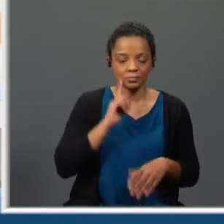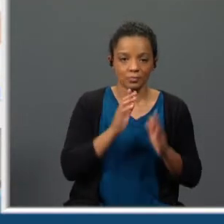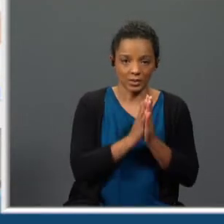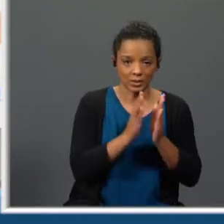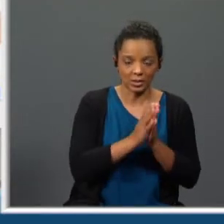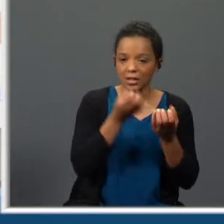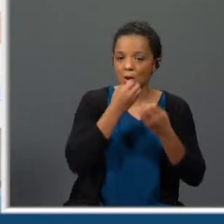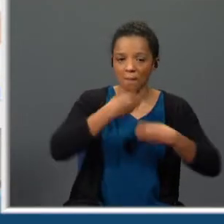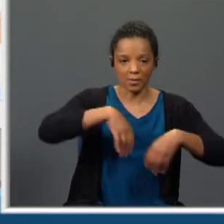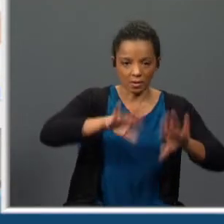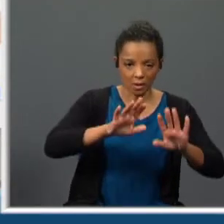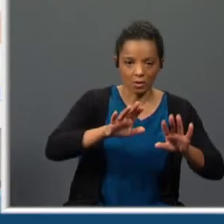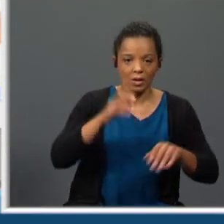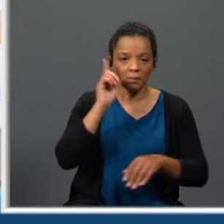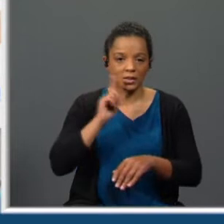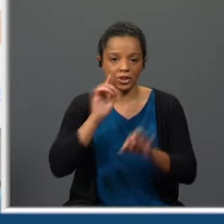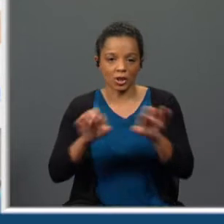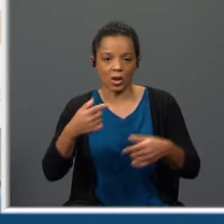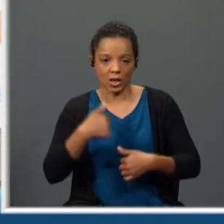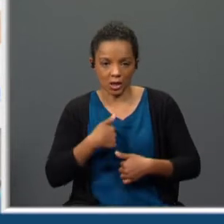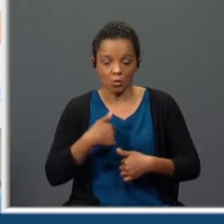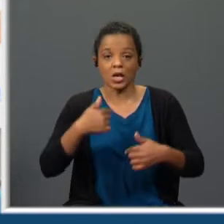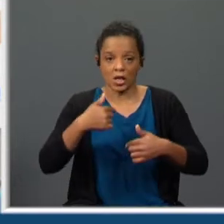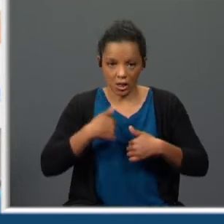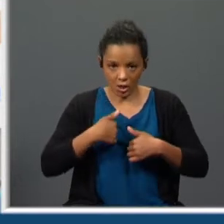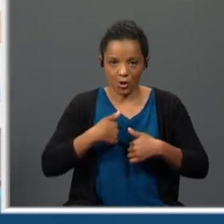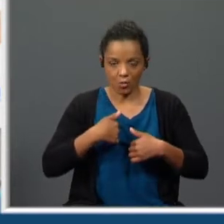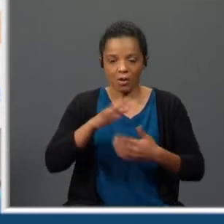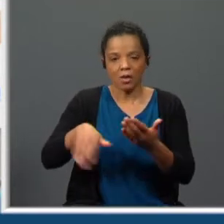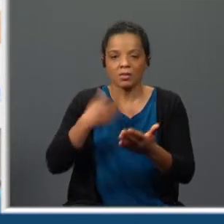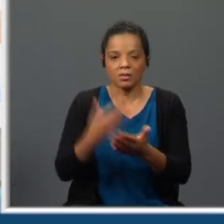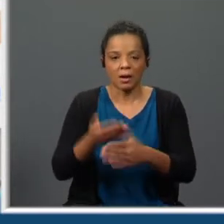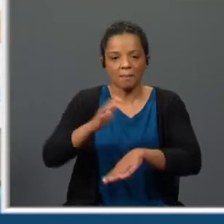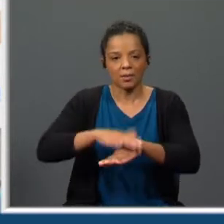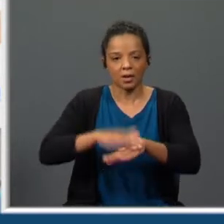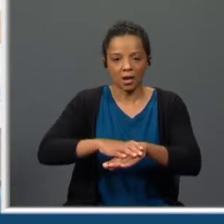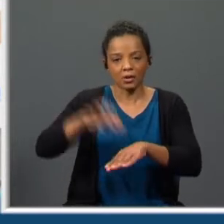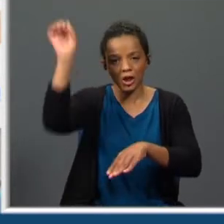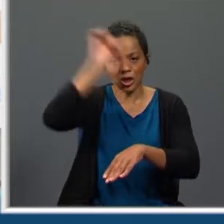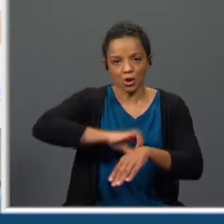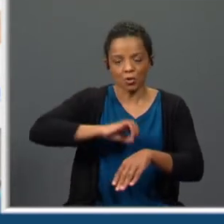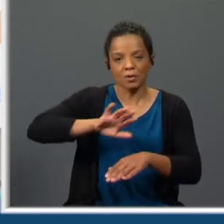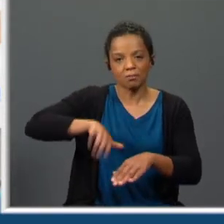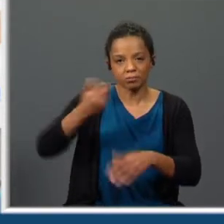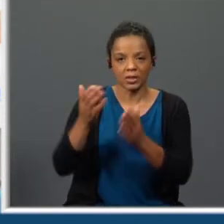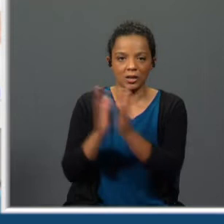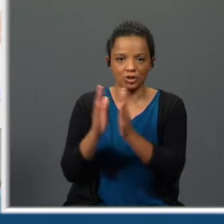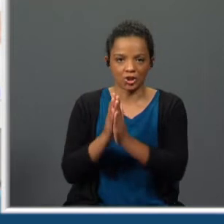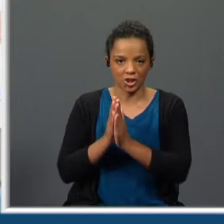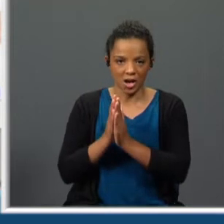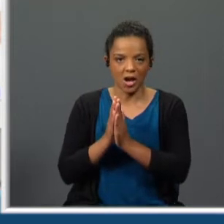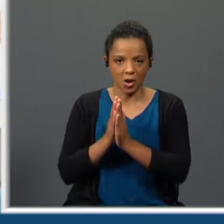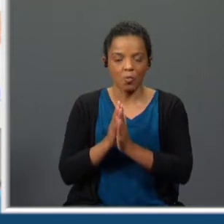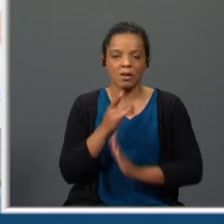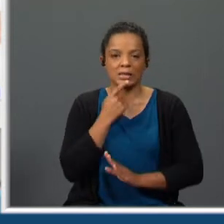não perdeu tantas cachopas como eu eu é que as levei à perdição e nenhuma se converteu realmente à religião nenhuma